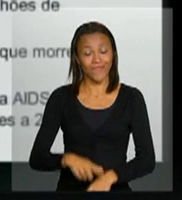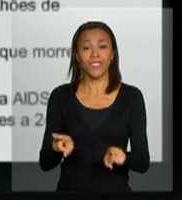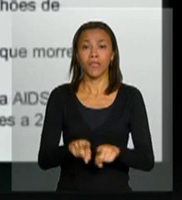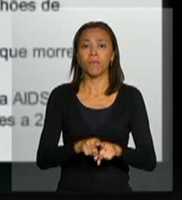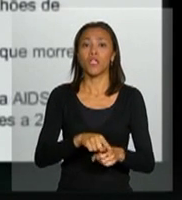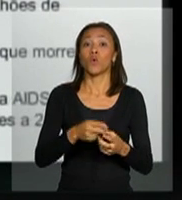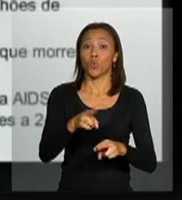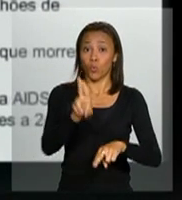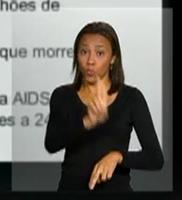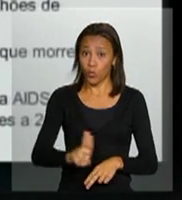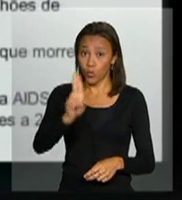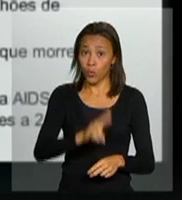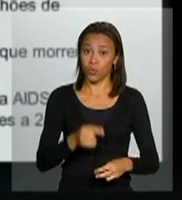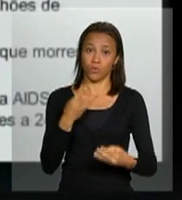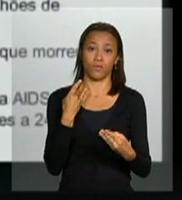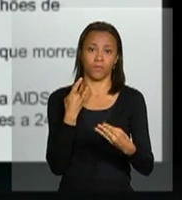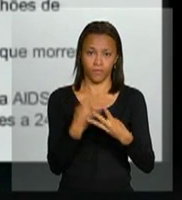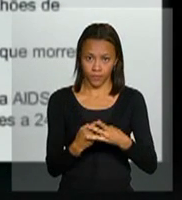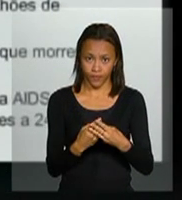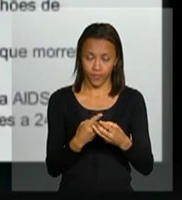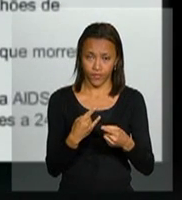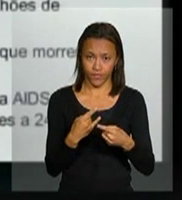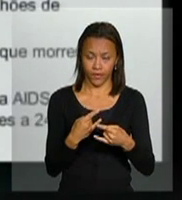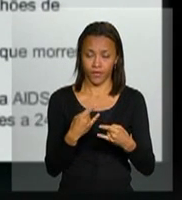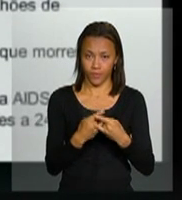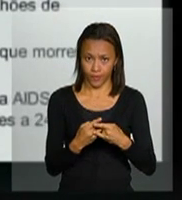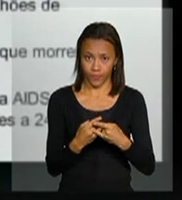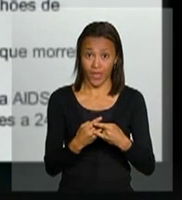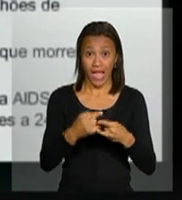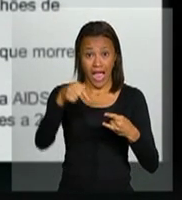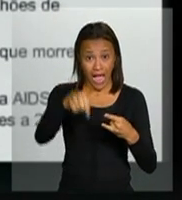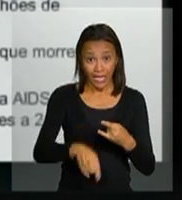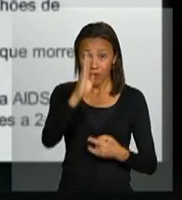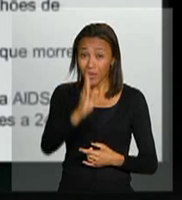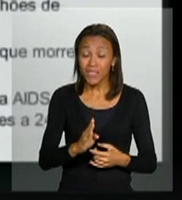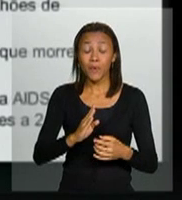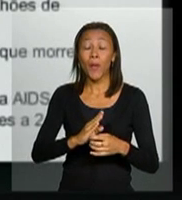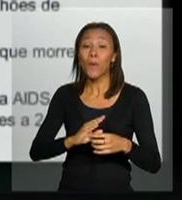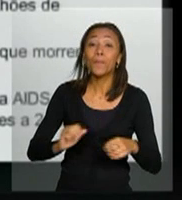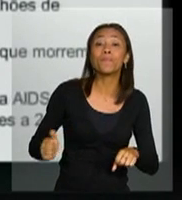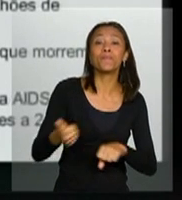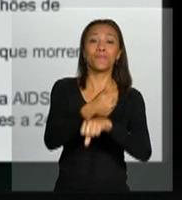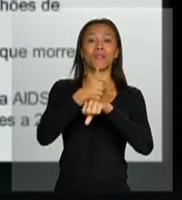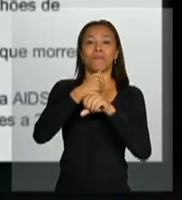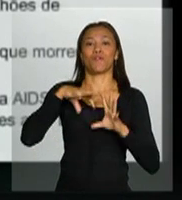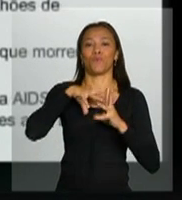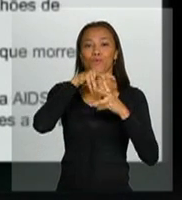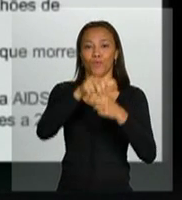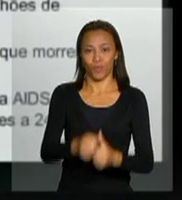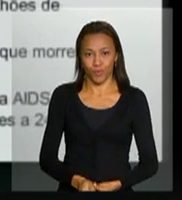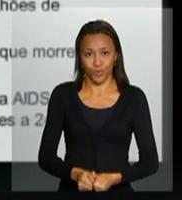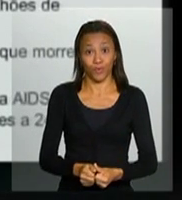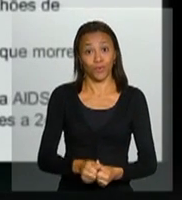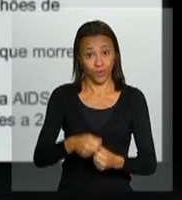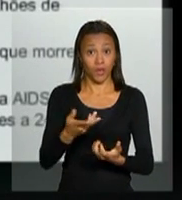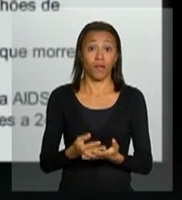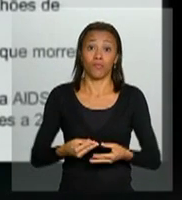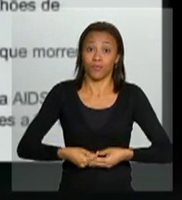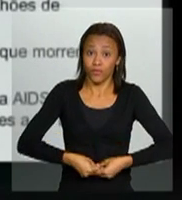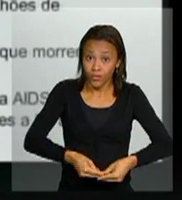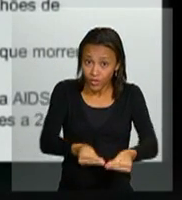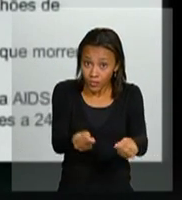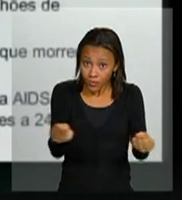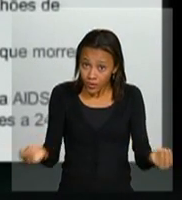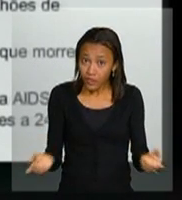Nessa perspectiva, faço questão de registrar que o Brasil é pioneiro no mundo na distribuição por parte do Estado Nacional